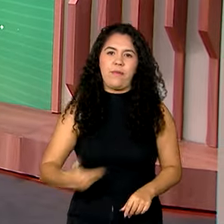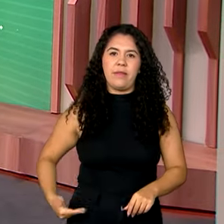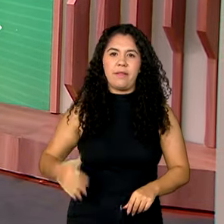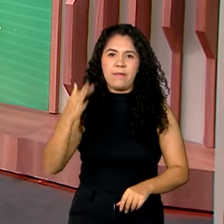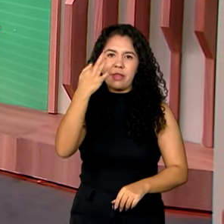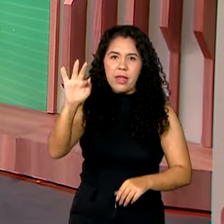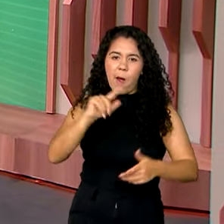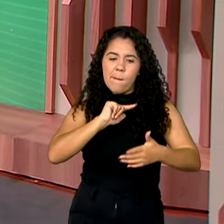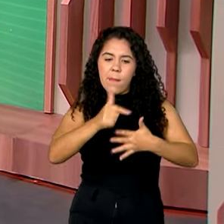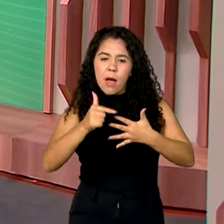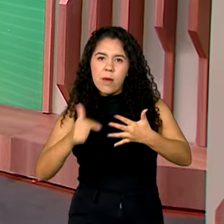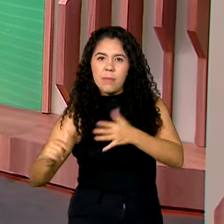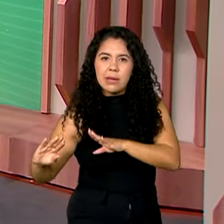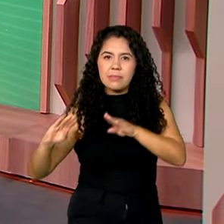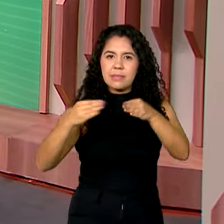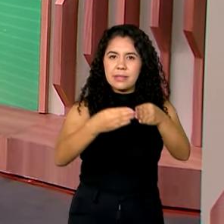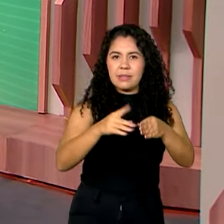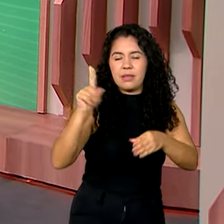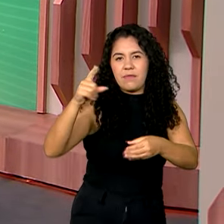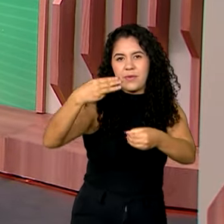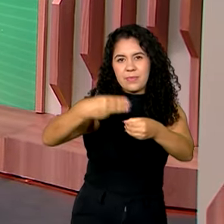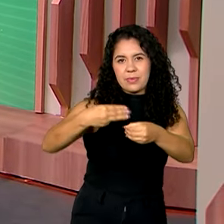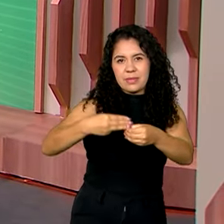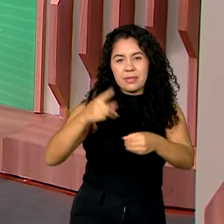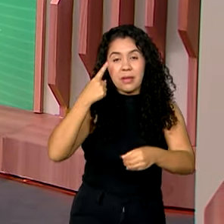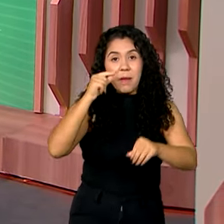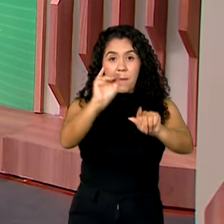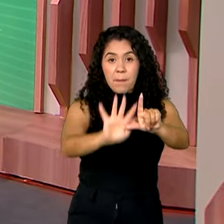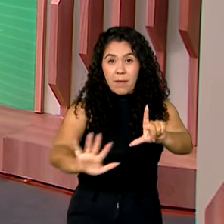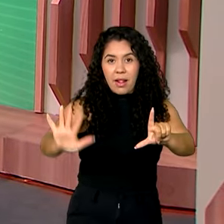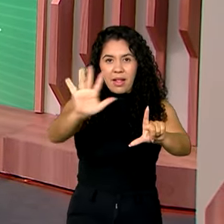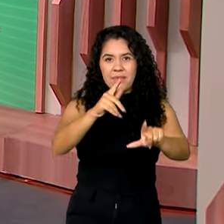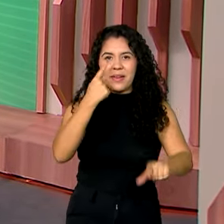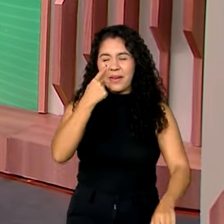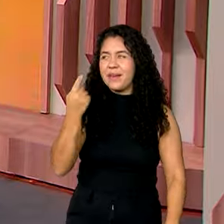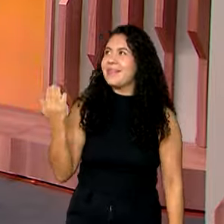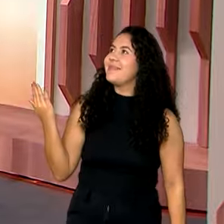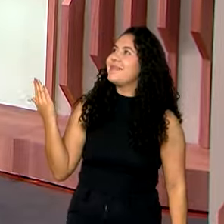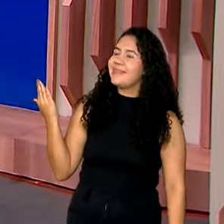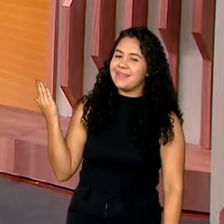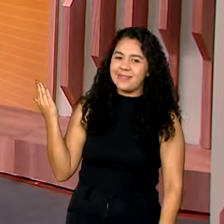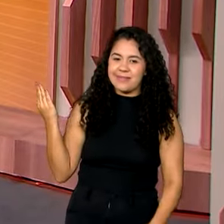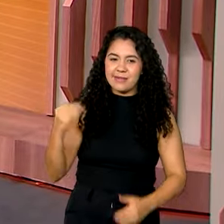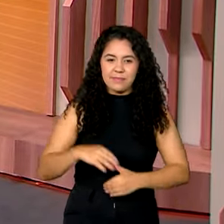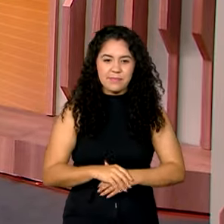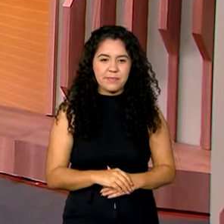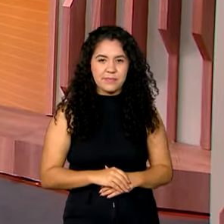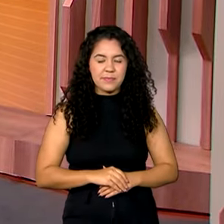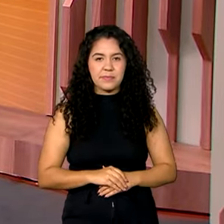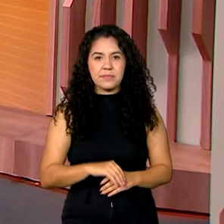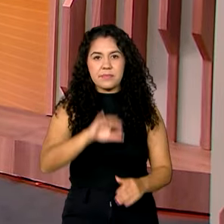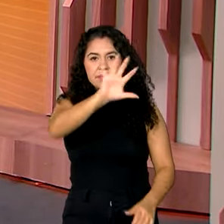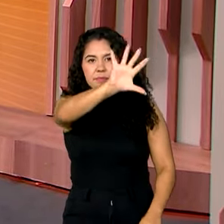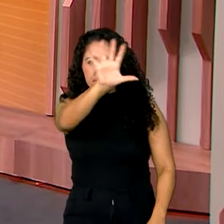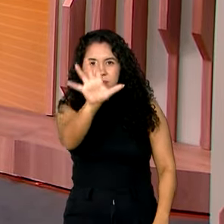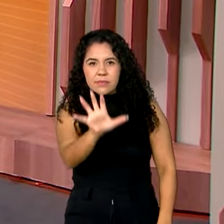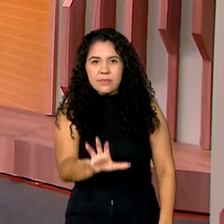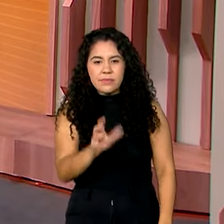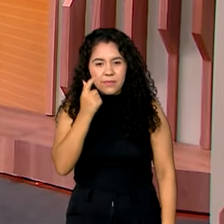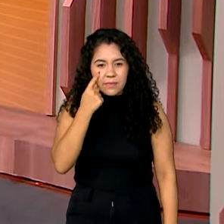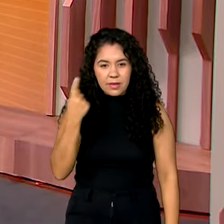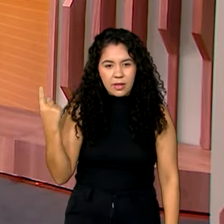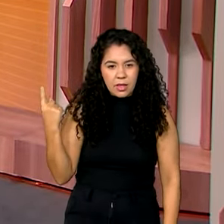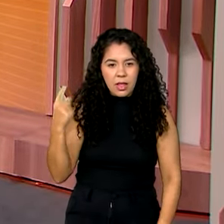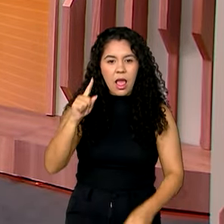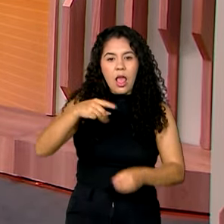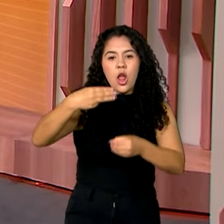com informações da plataforma Comunica BR. Vamos dar uma olhada no mapa, então. É o município